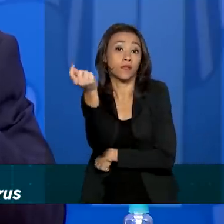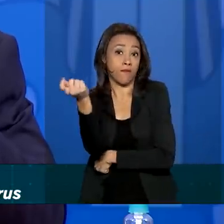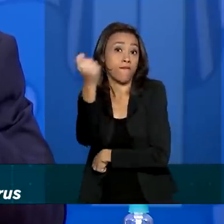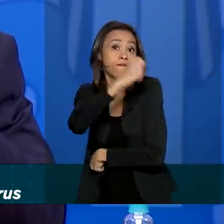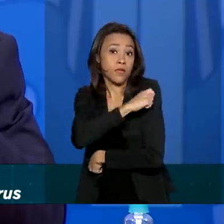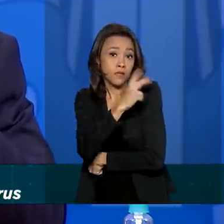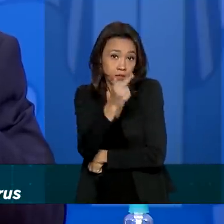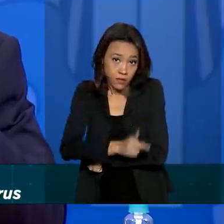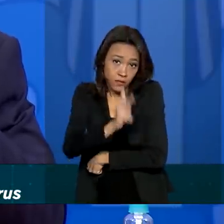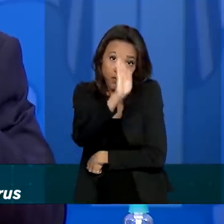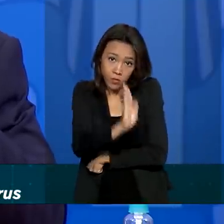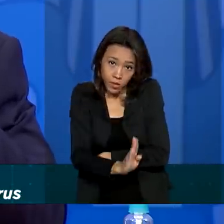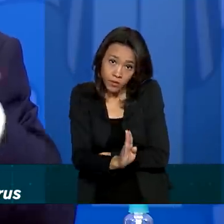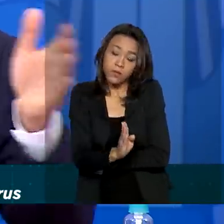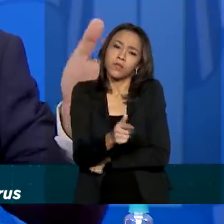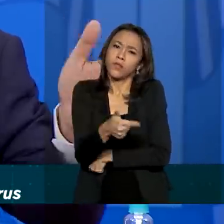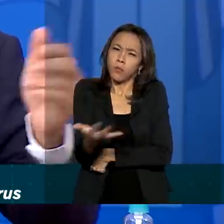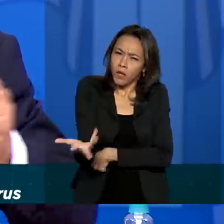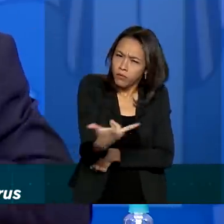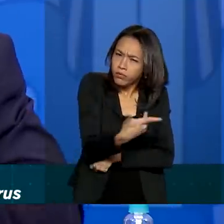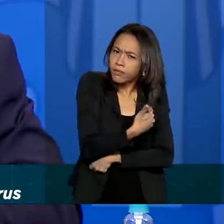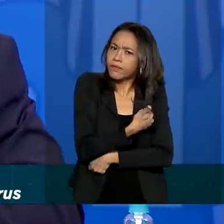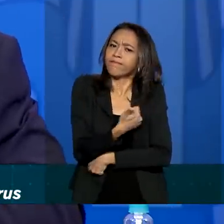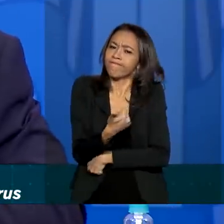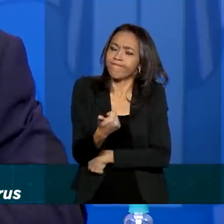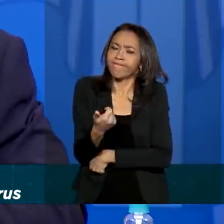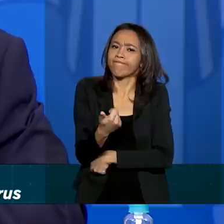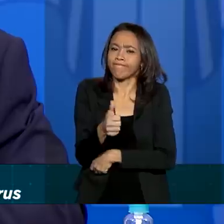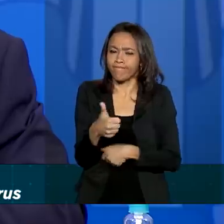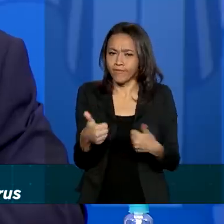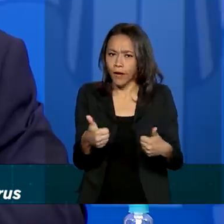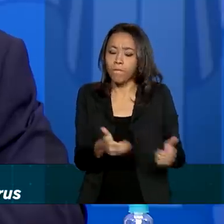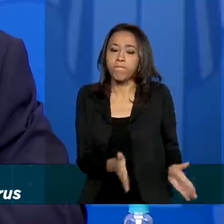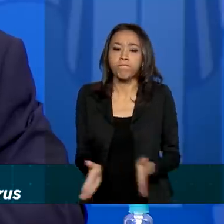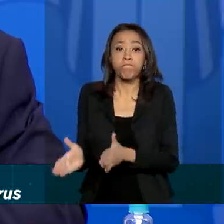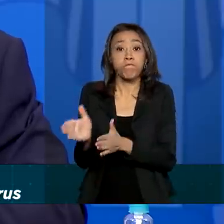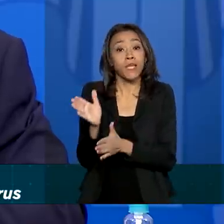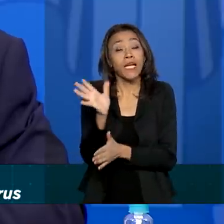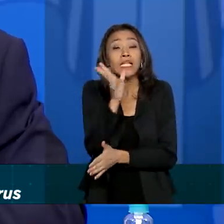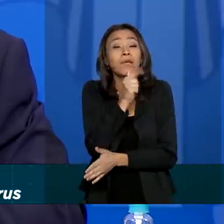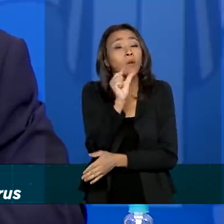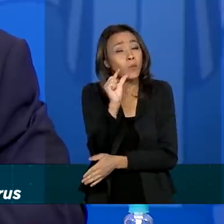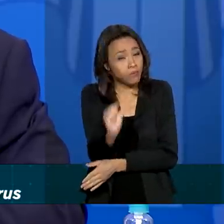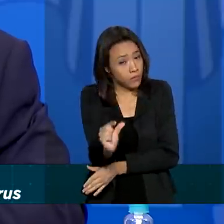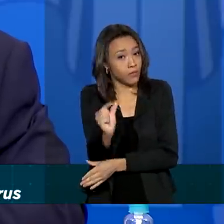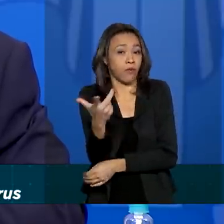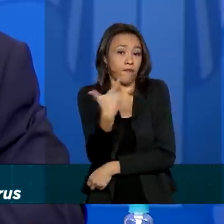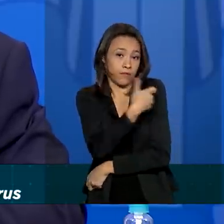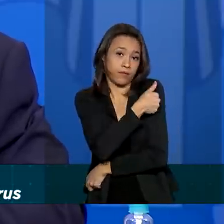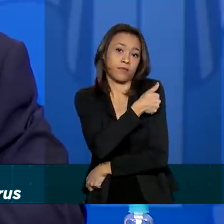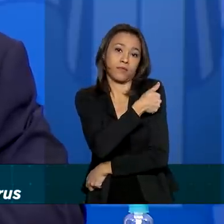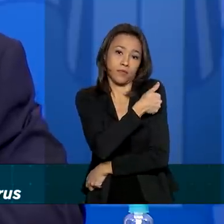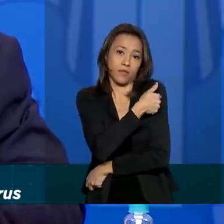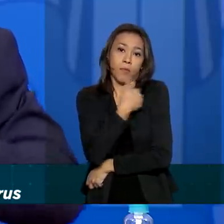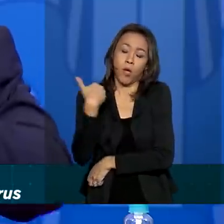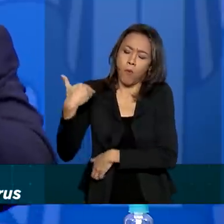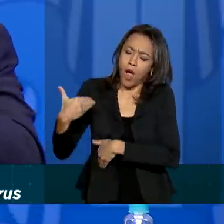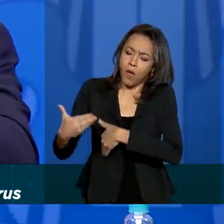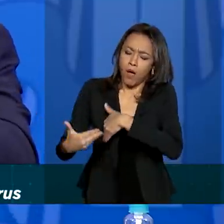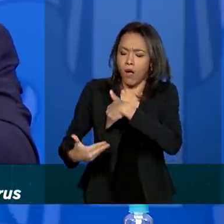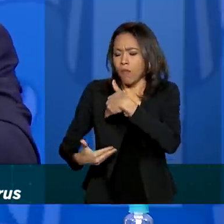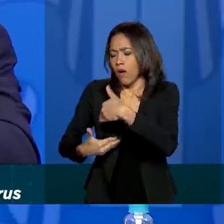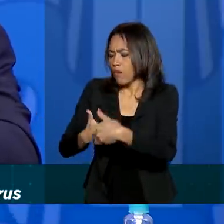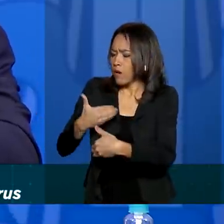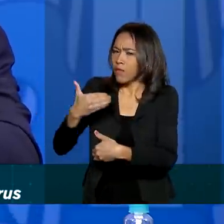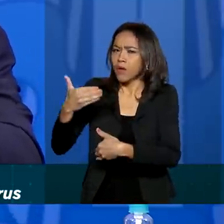mais apropriadas para o uso aqui, mais eficientes em um aspecto maior. Vacinas demoram um pouco mais, o processo demora mais do que